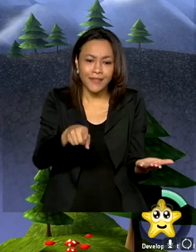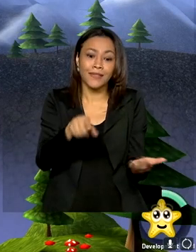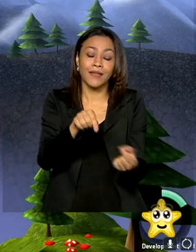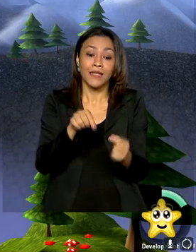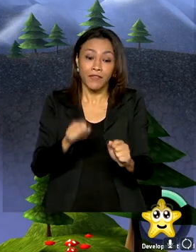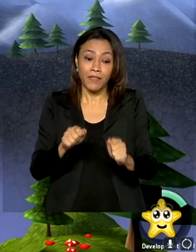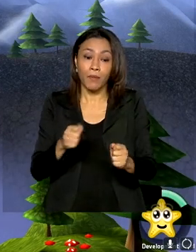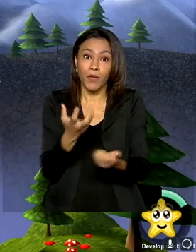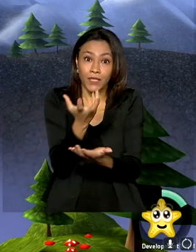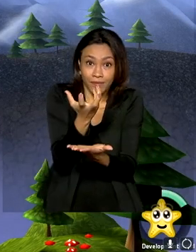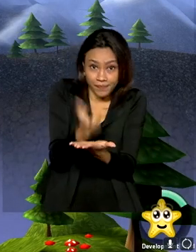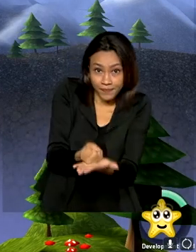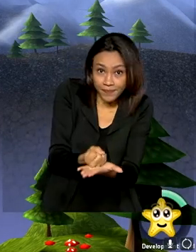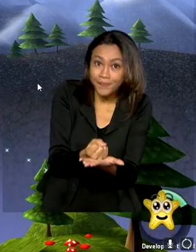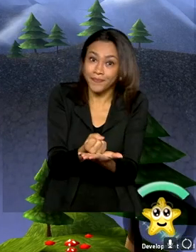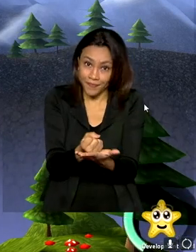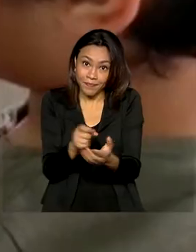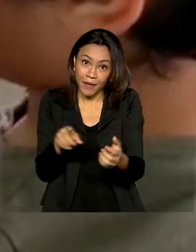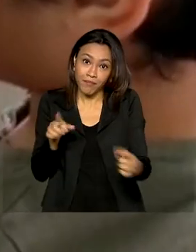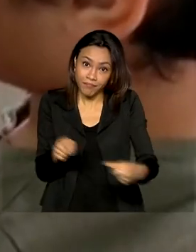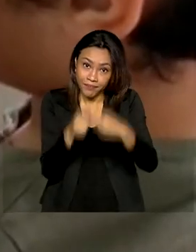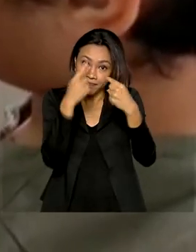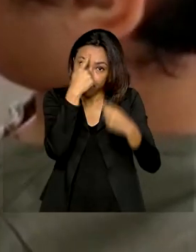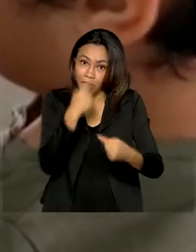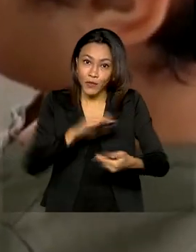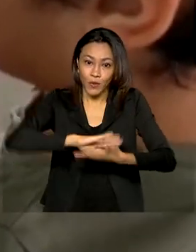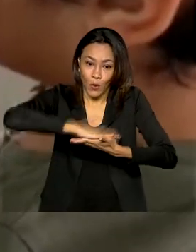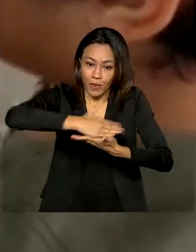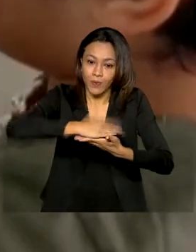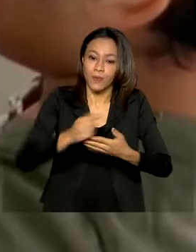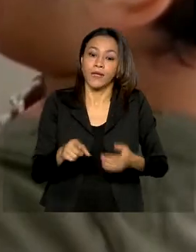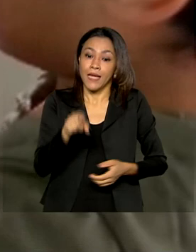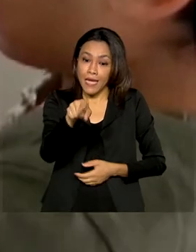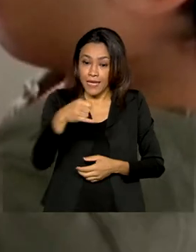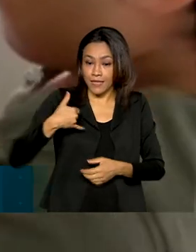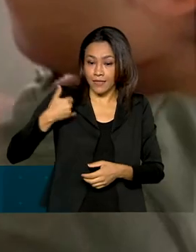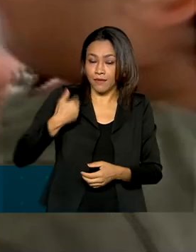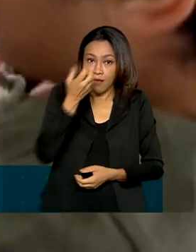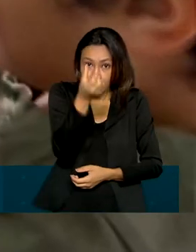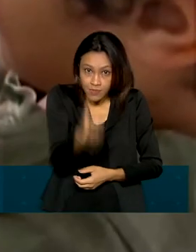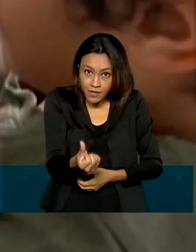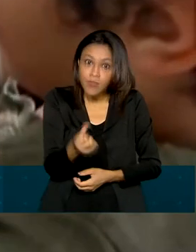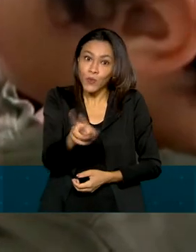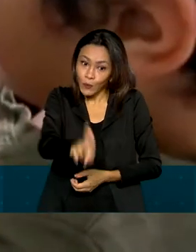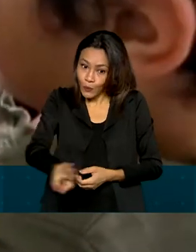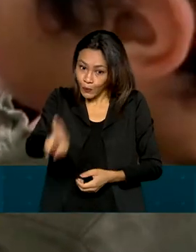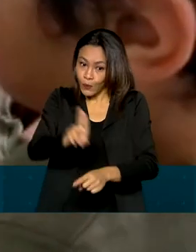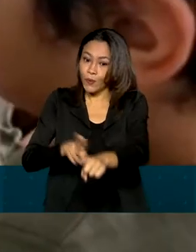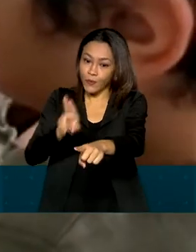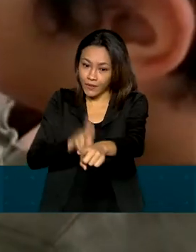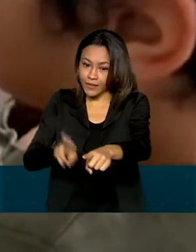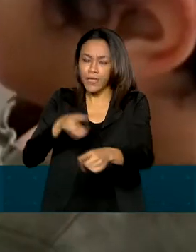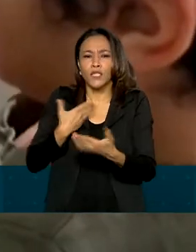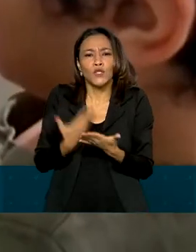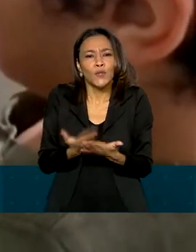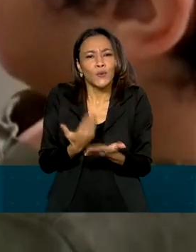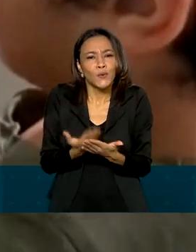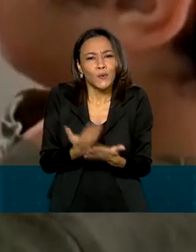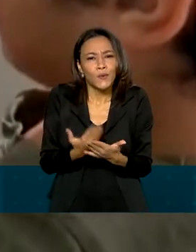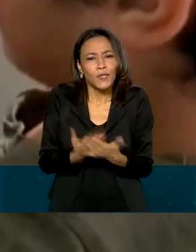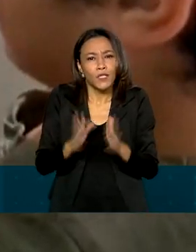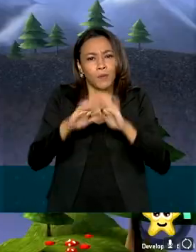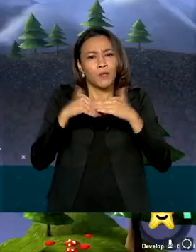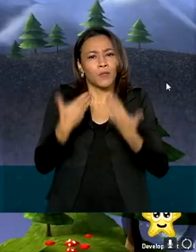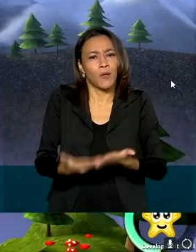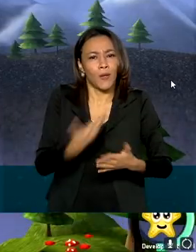Store e na versão para computador. O pequeno Lucas, de 6 anos, usa a ferramenta. Ele é estudante de uma escola